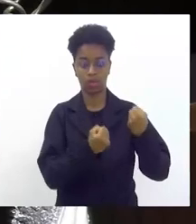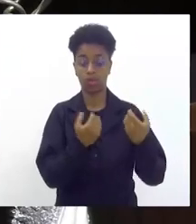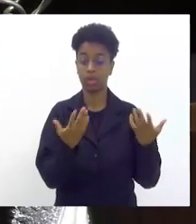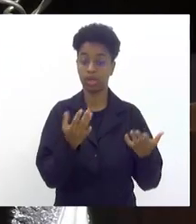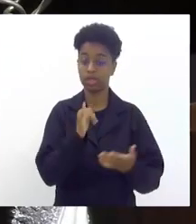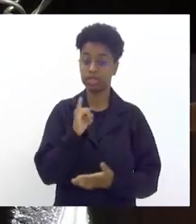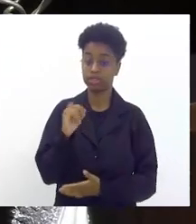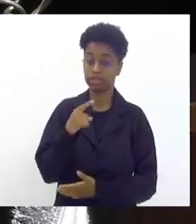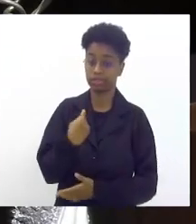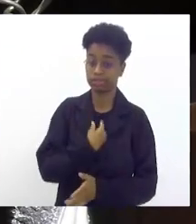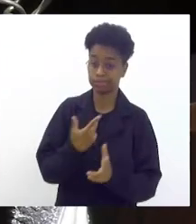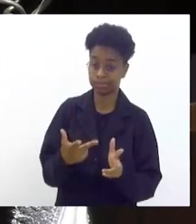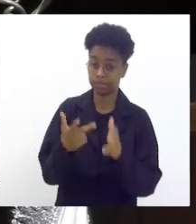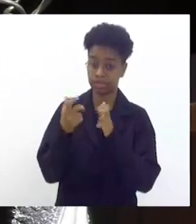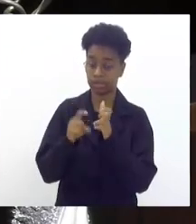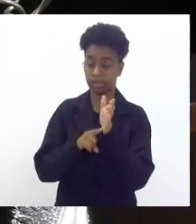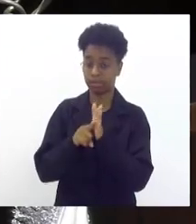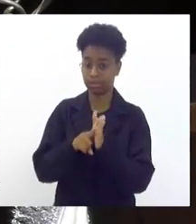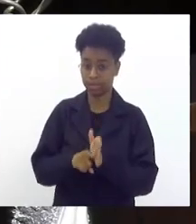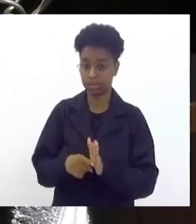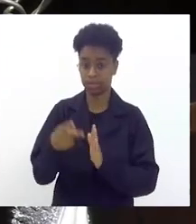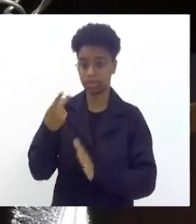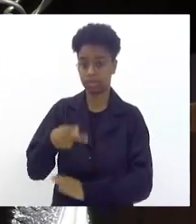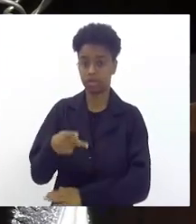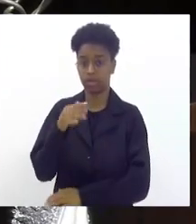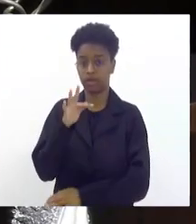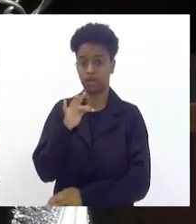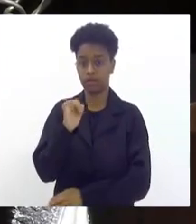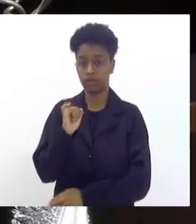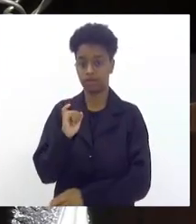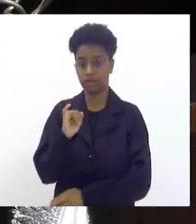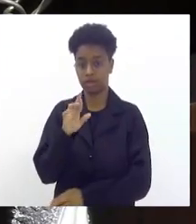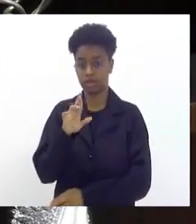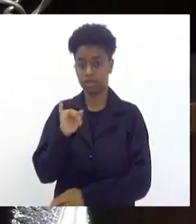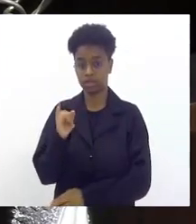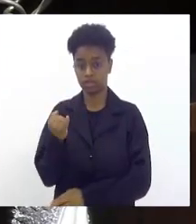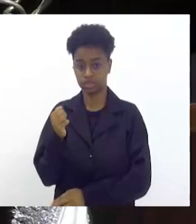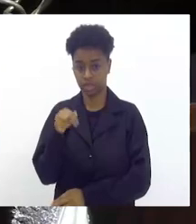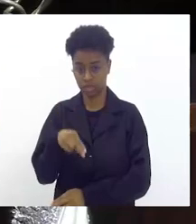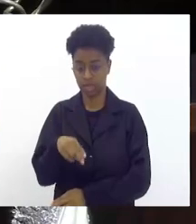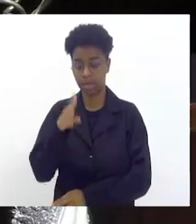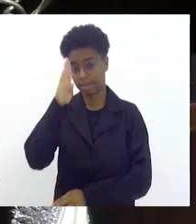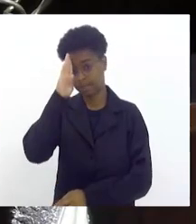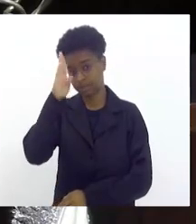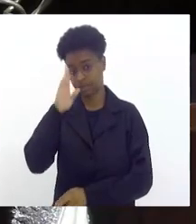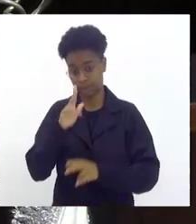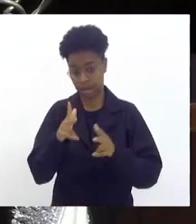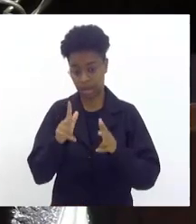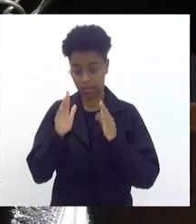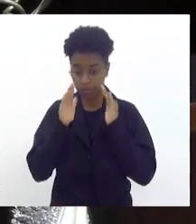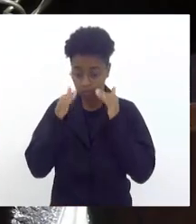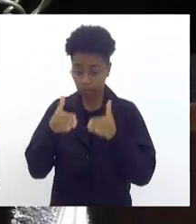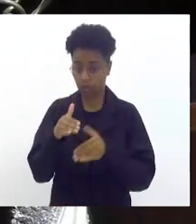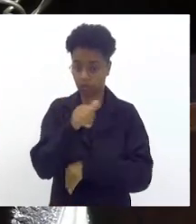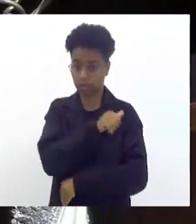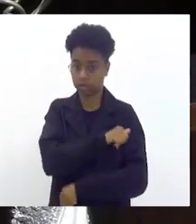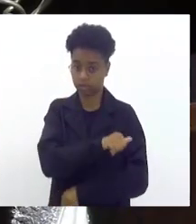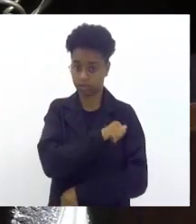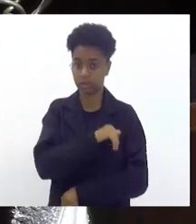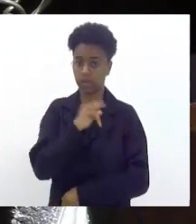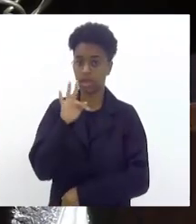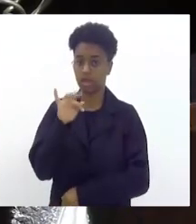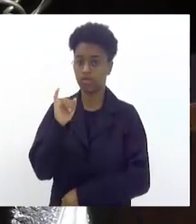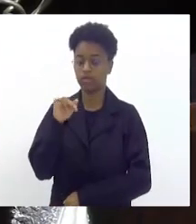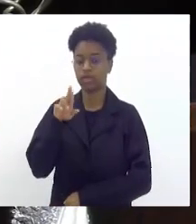estudo recém publicado da Firjan olhando especialmente para o estado do Rio de Janeiro a Firjan